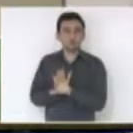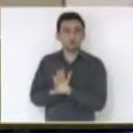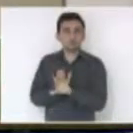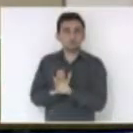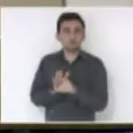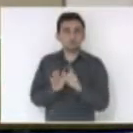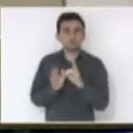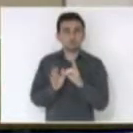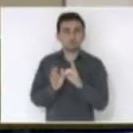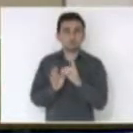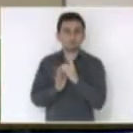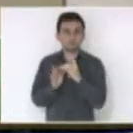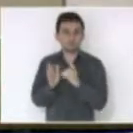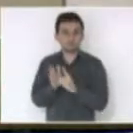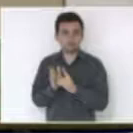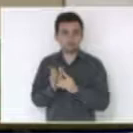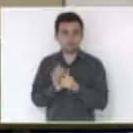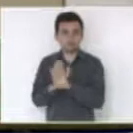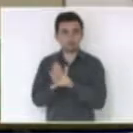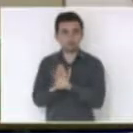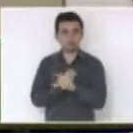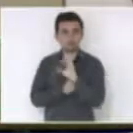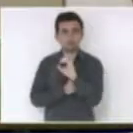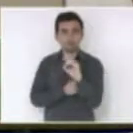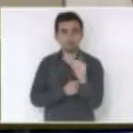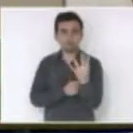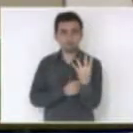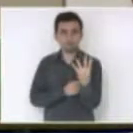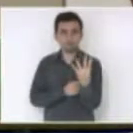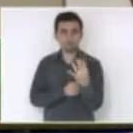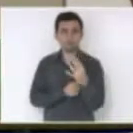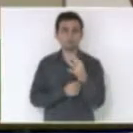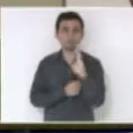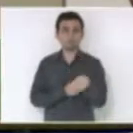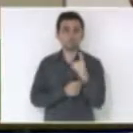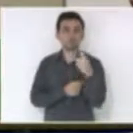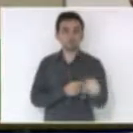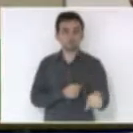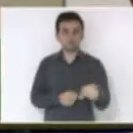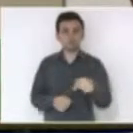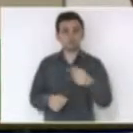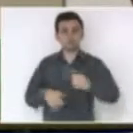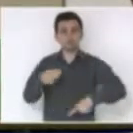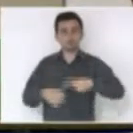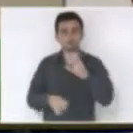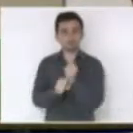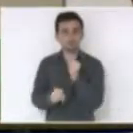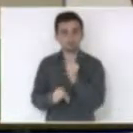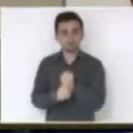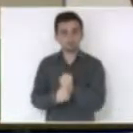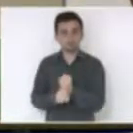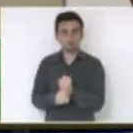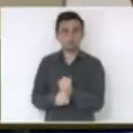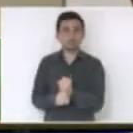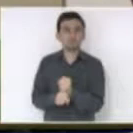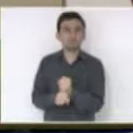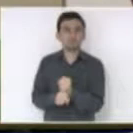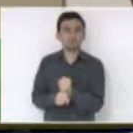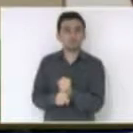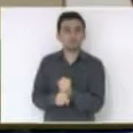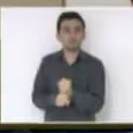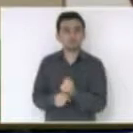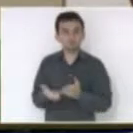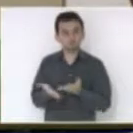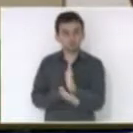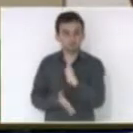legislativo 004.717, da Comissão de Finanças e Tributação, aprova as contas do